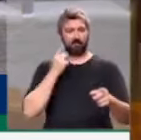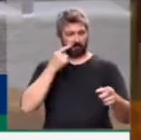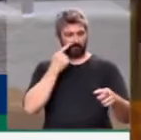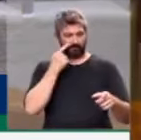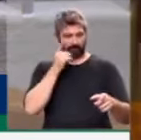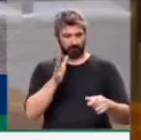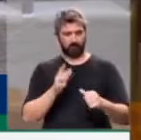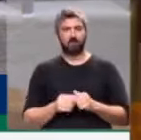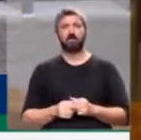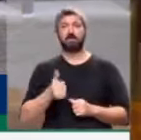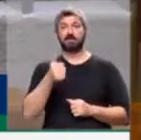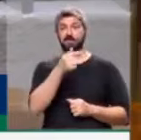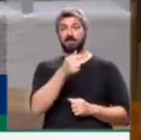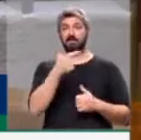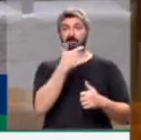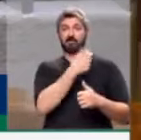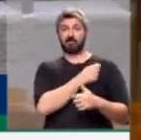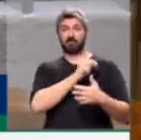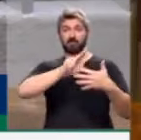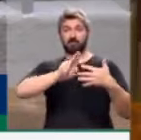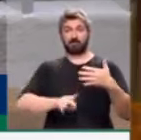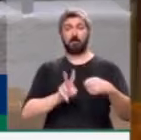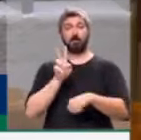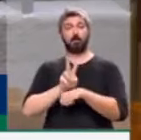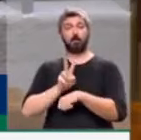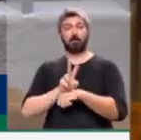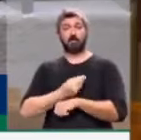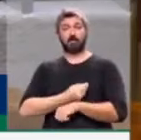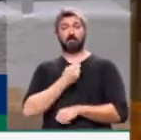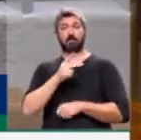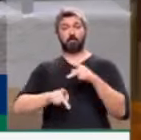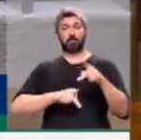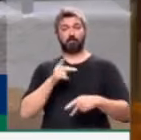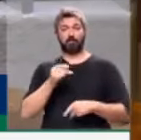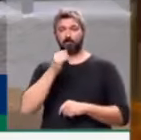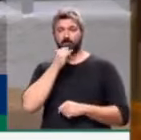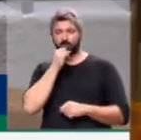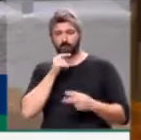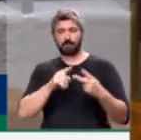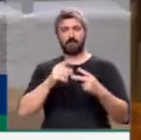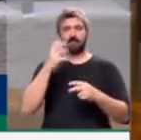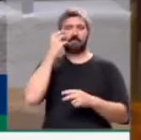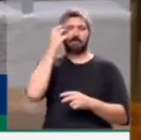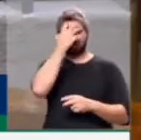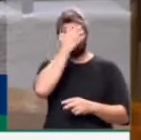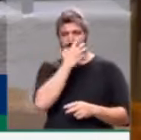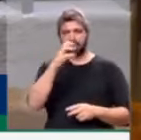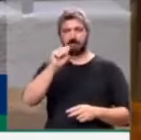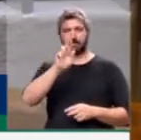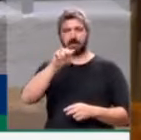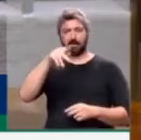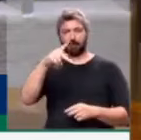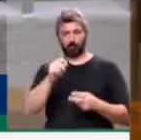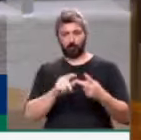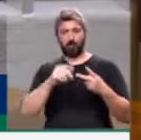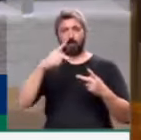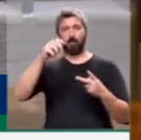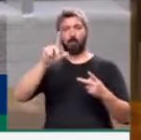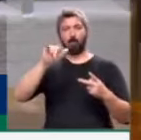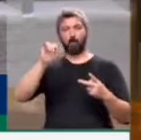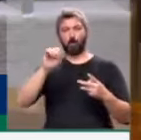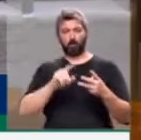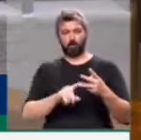Florencio, 17 vacinas que protegem o povo brasileiro, como a vacina contra o sarampo, a poliomielite, a